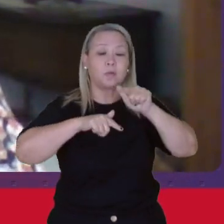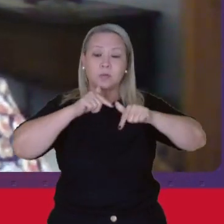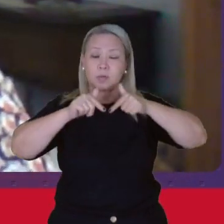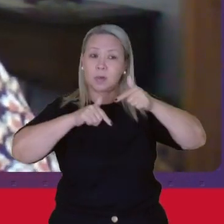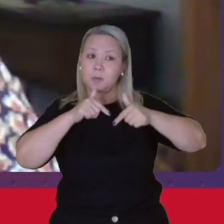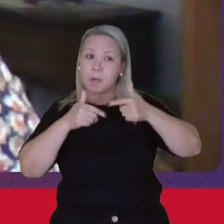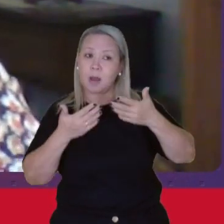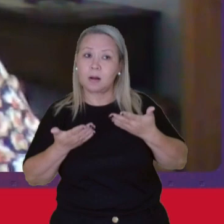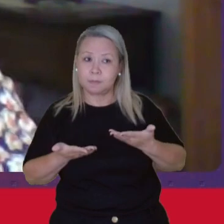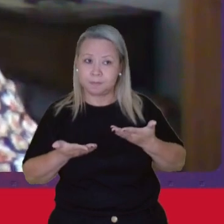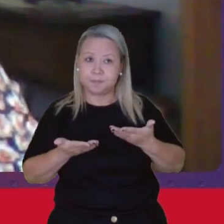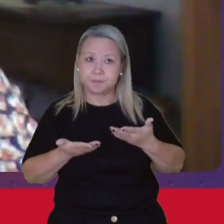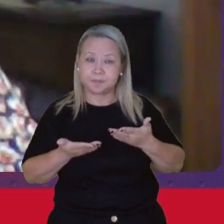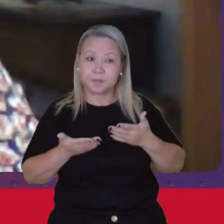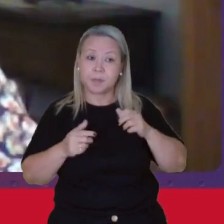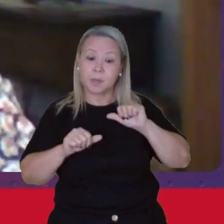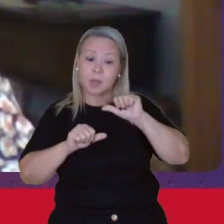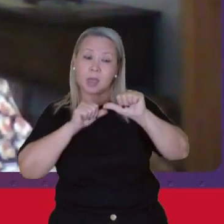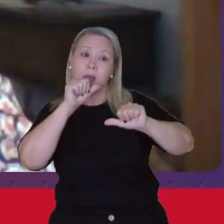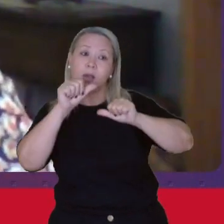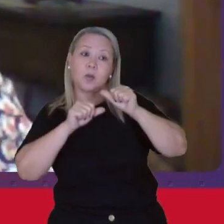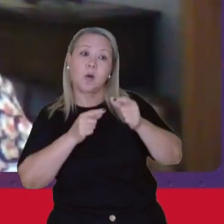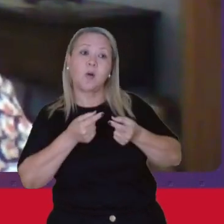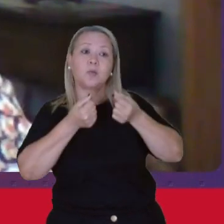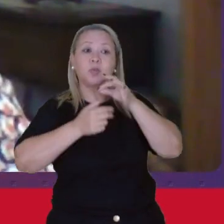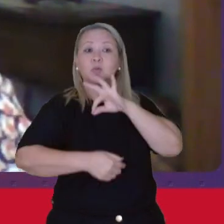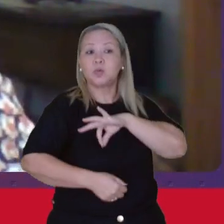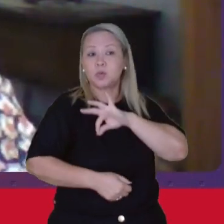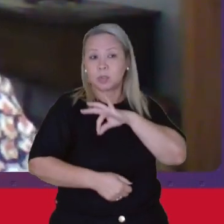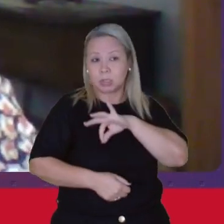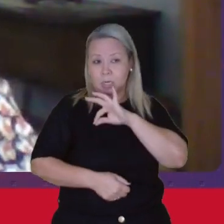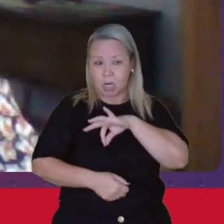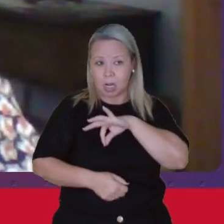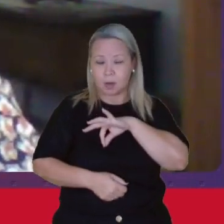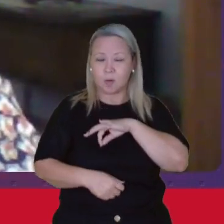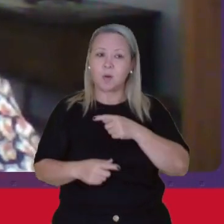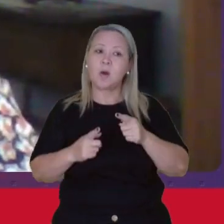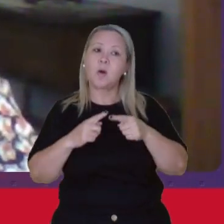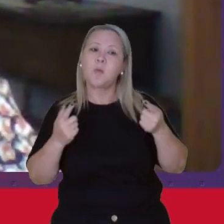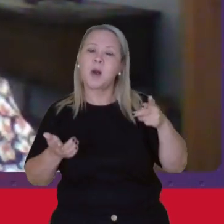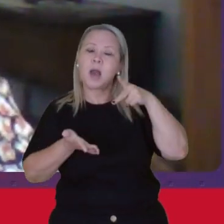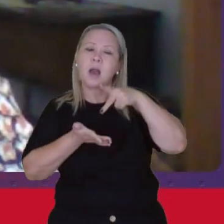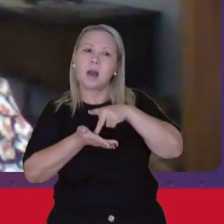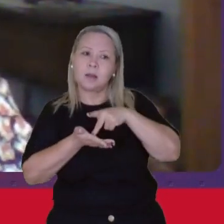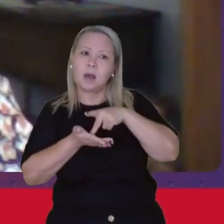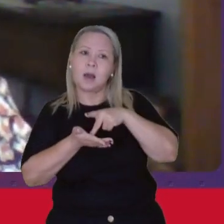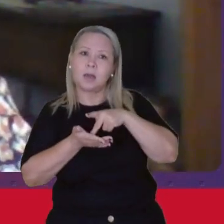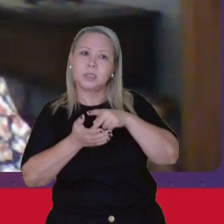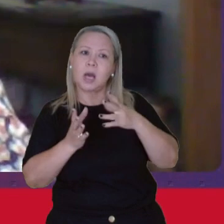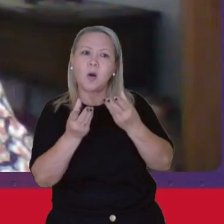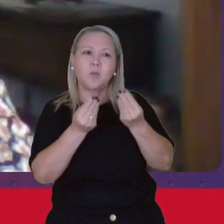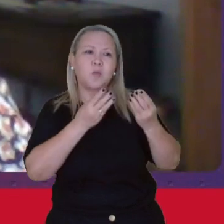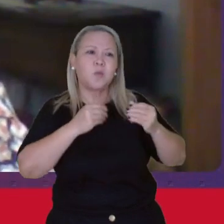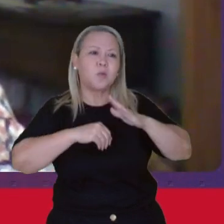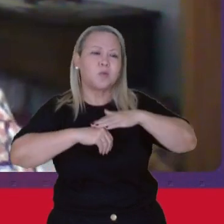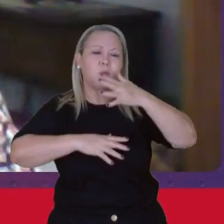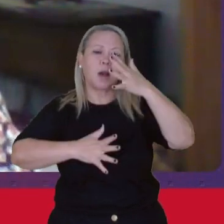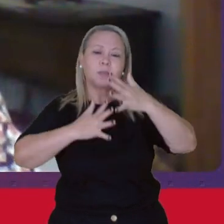Em troca de um salário Mas a realidade Ela é muito mais